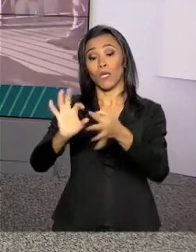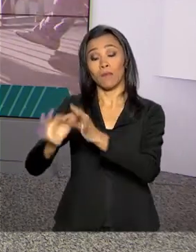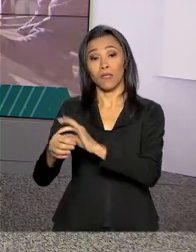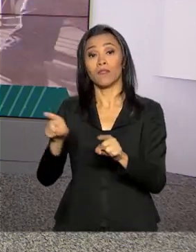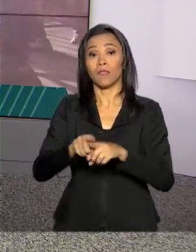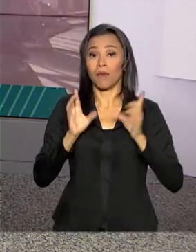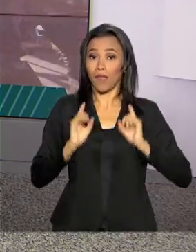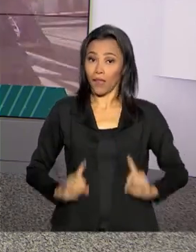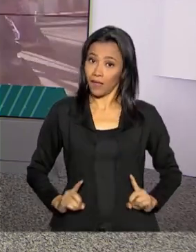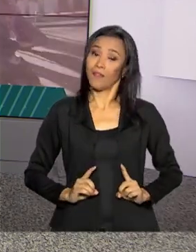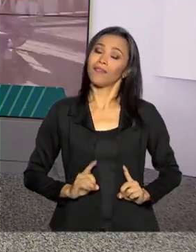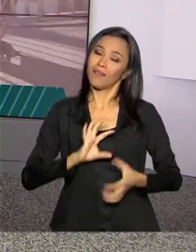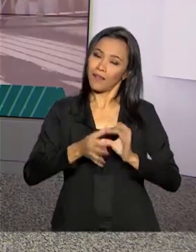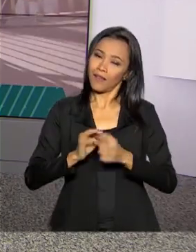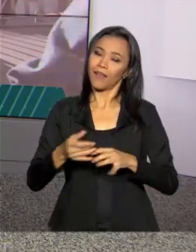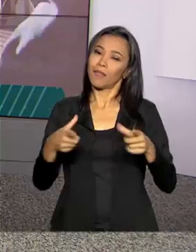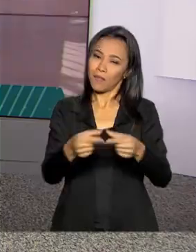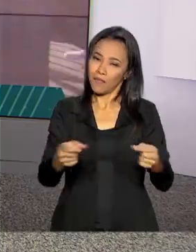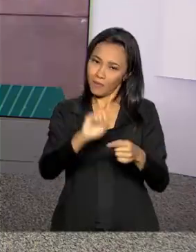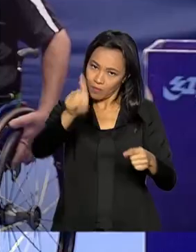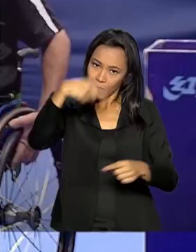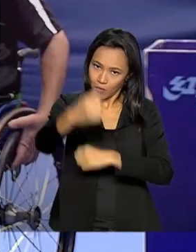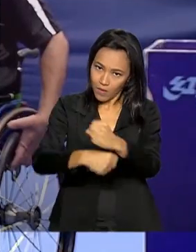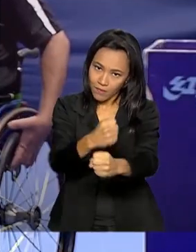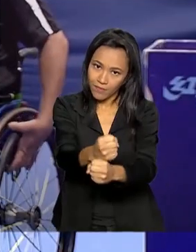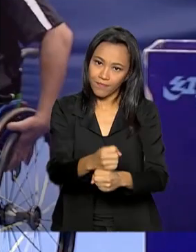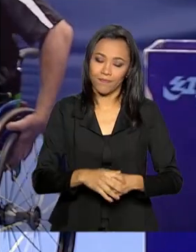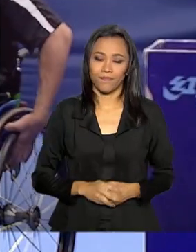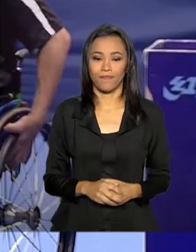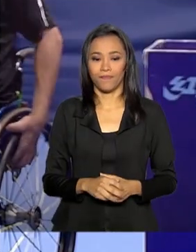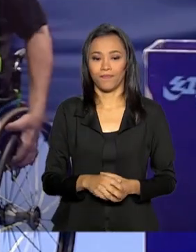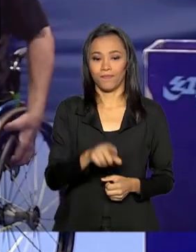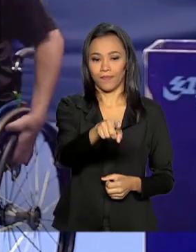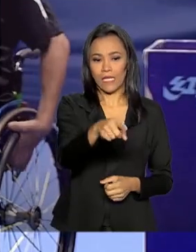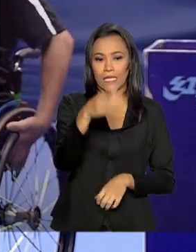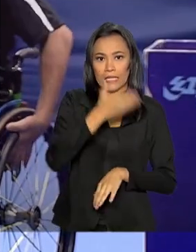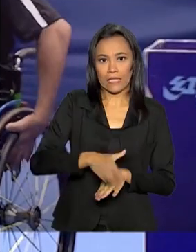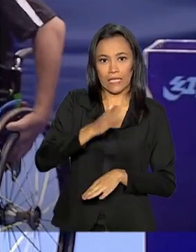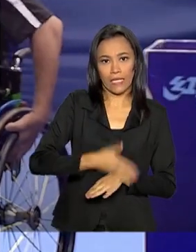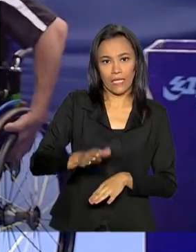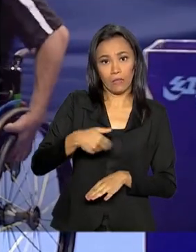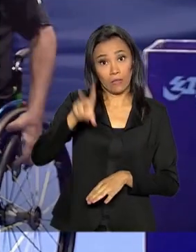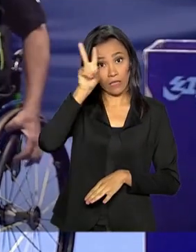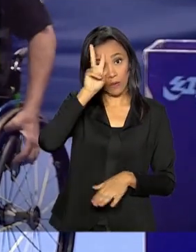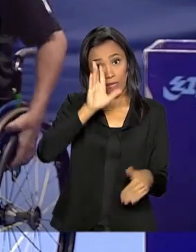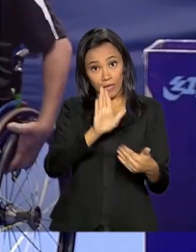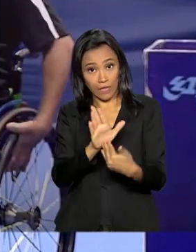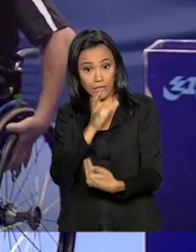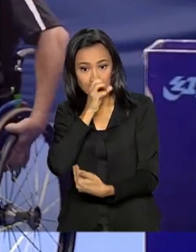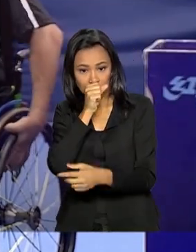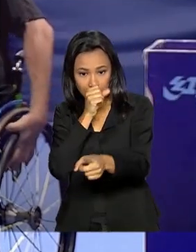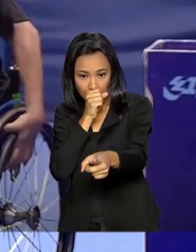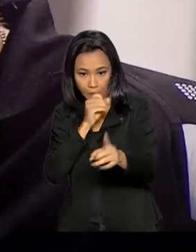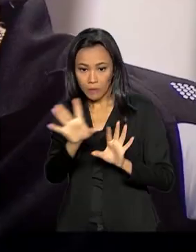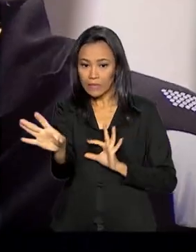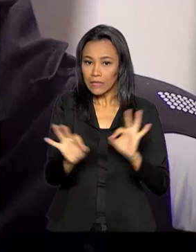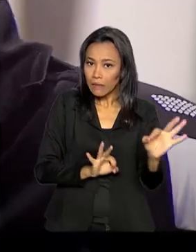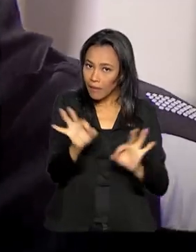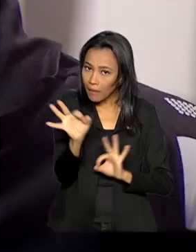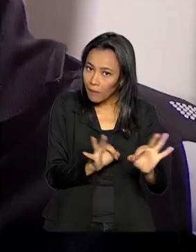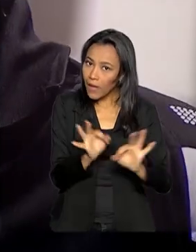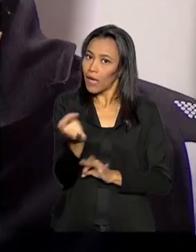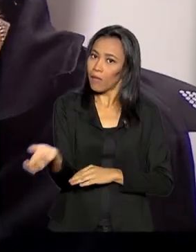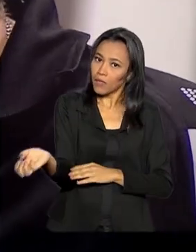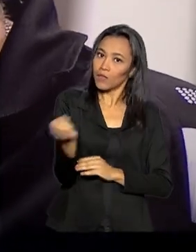Paralimpíadas de Tóquio no ano que vem. Com treinos de segunda a sábado, Iranildo se prepara para